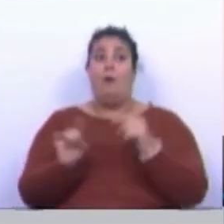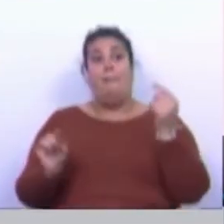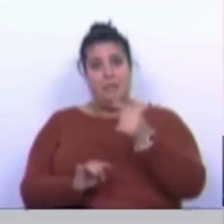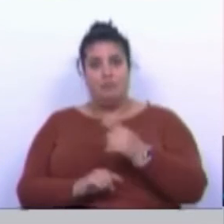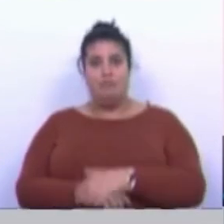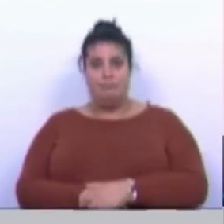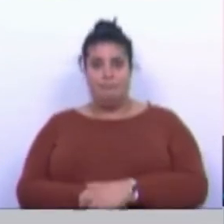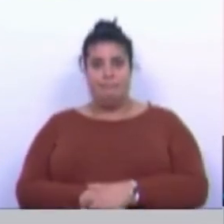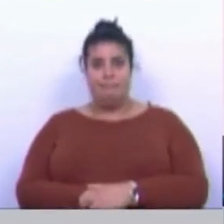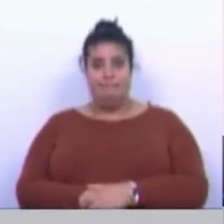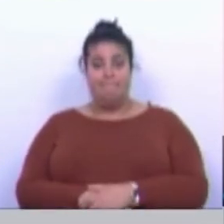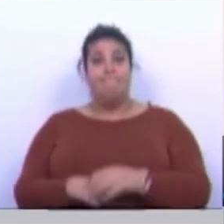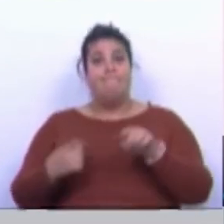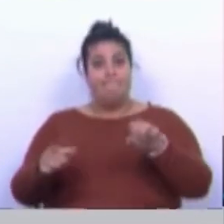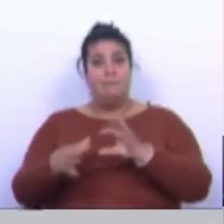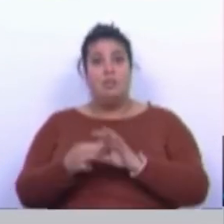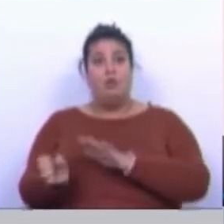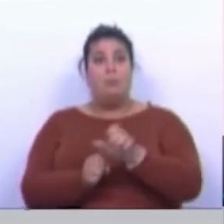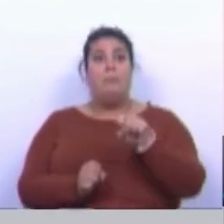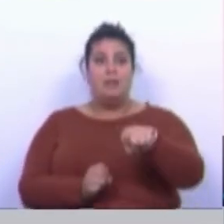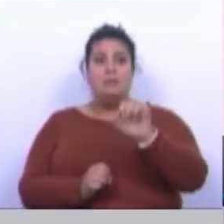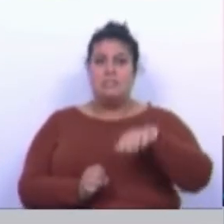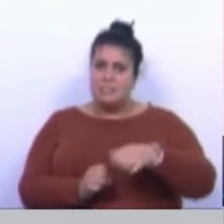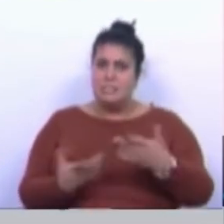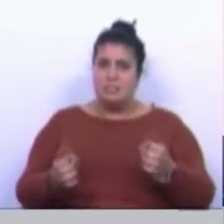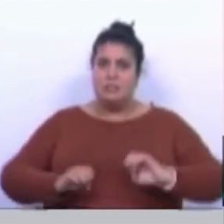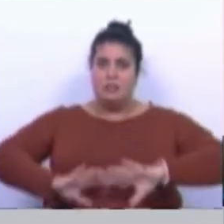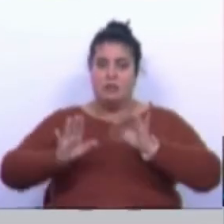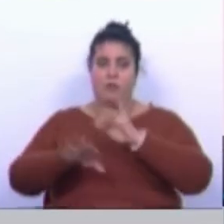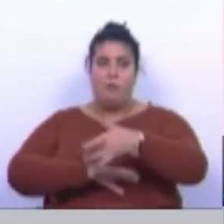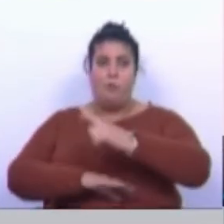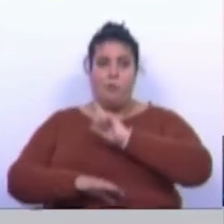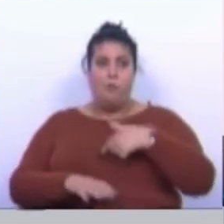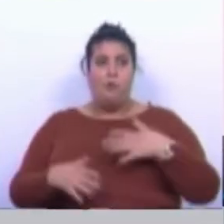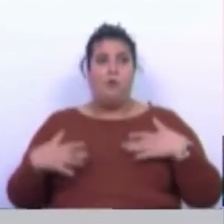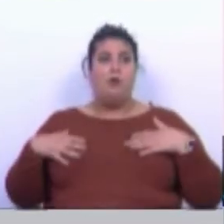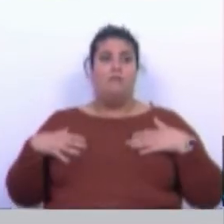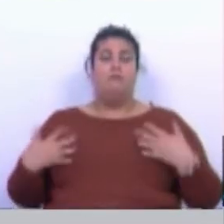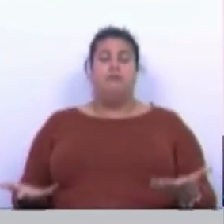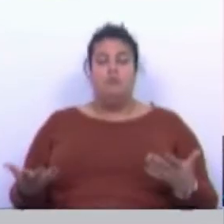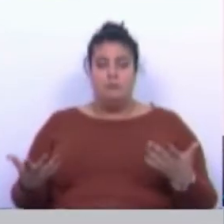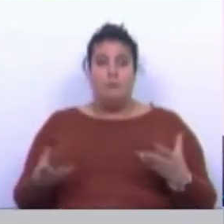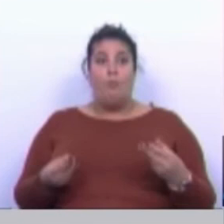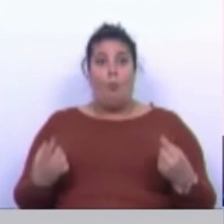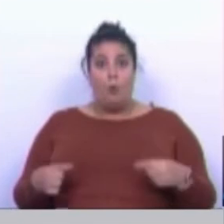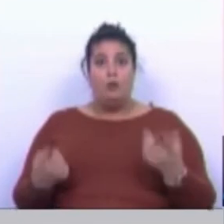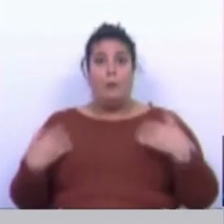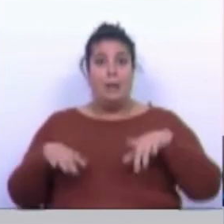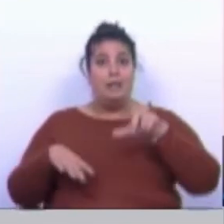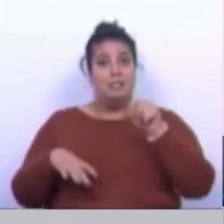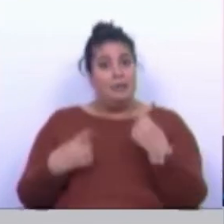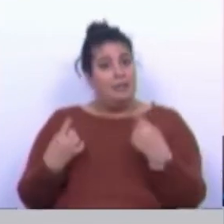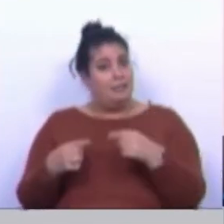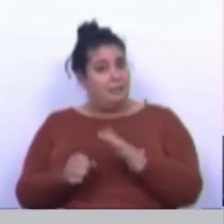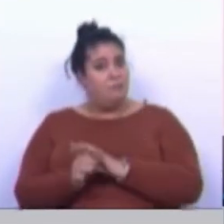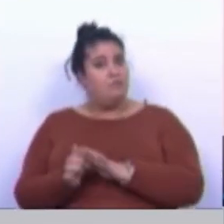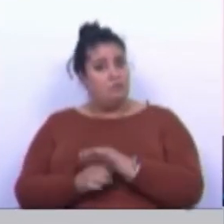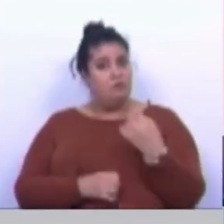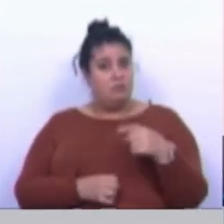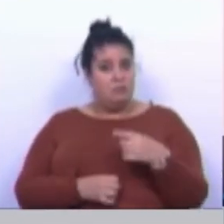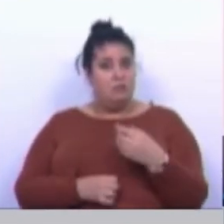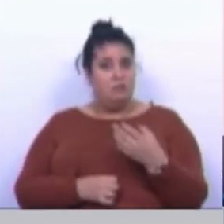menos. Parte disso é devido à pandemia, sem dúvida. Os nossos profissionais estão completamente suburbados, mas também temos relatos de